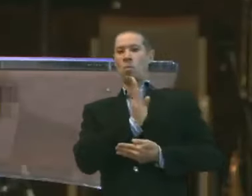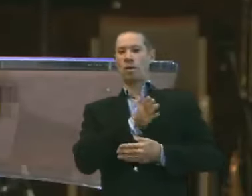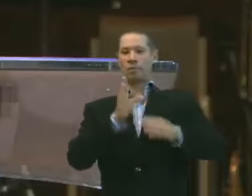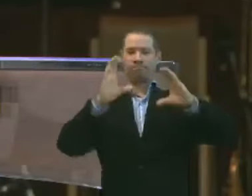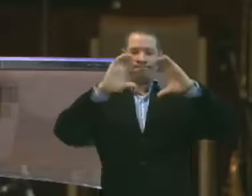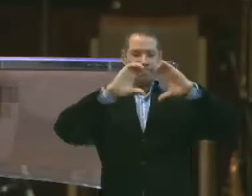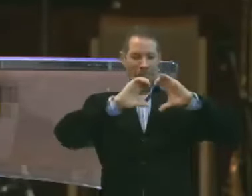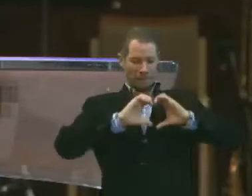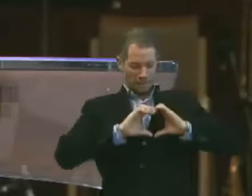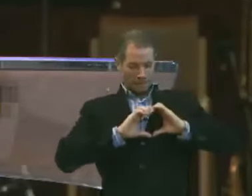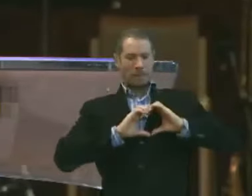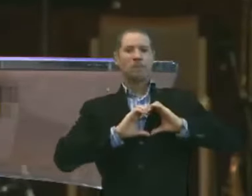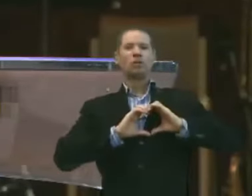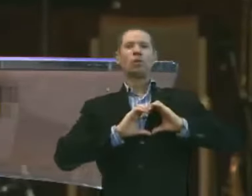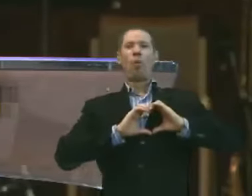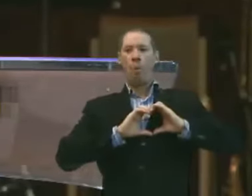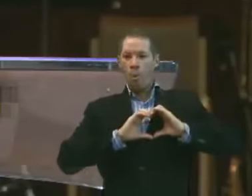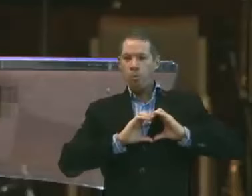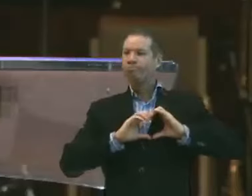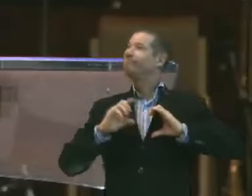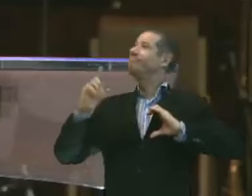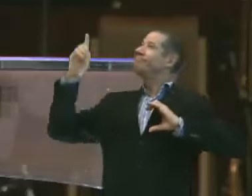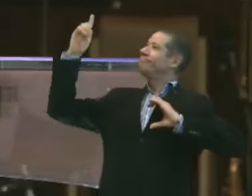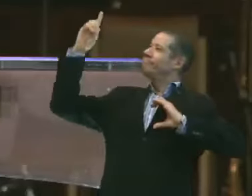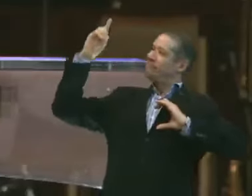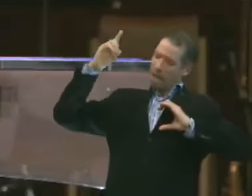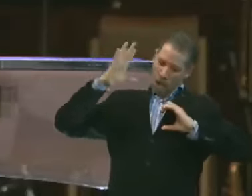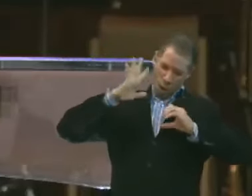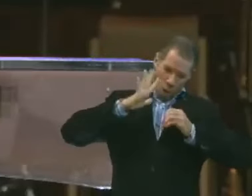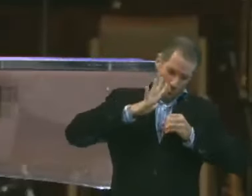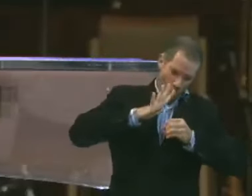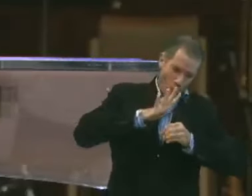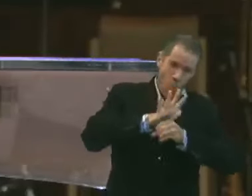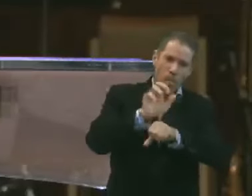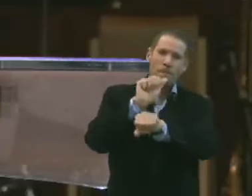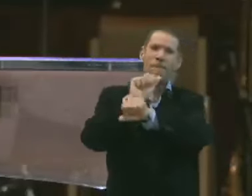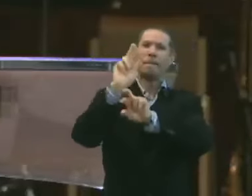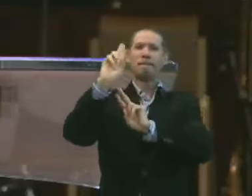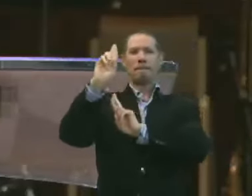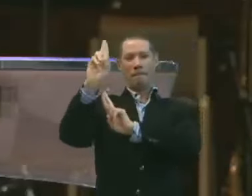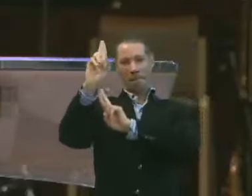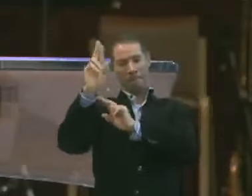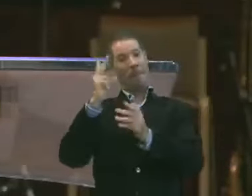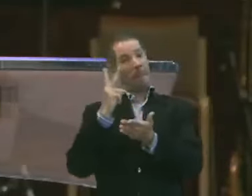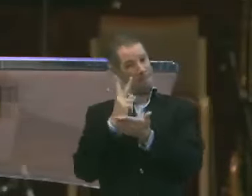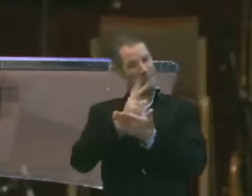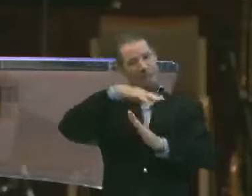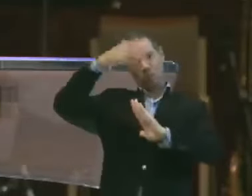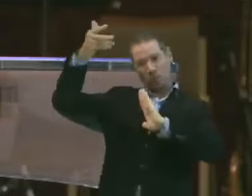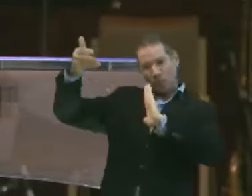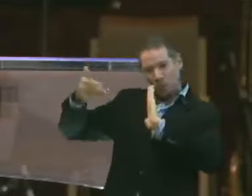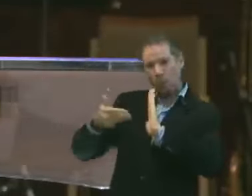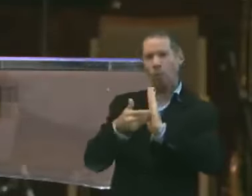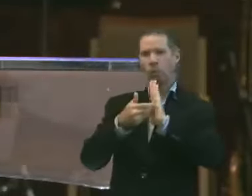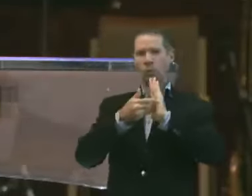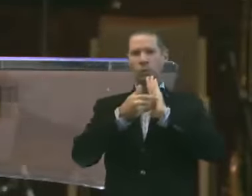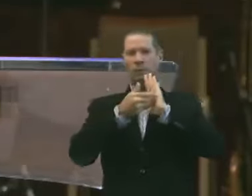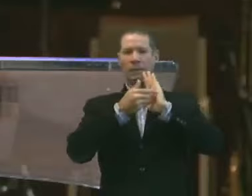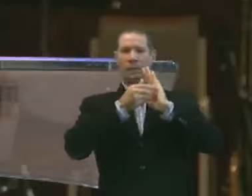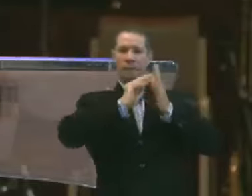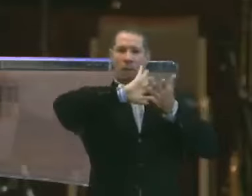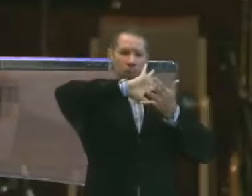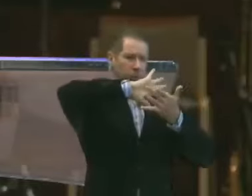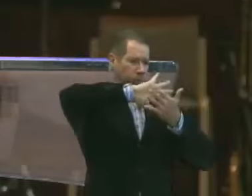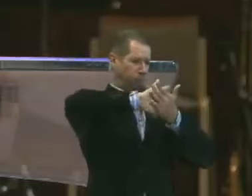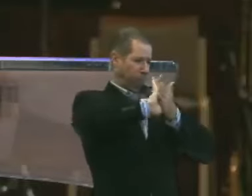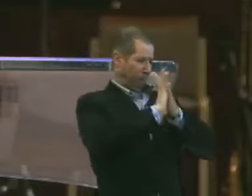Se encha. encha. De tão grande esperança. E mesmo que tudo esteja. Desmoronando ao